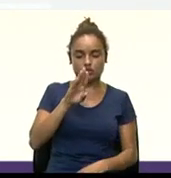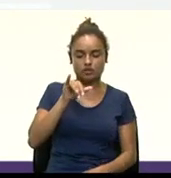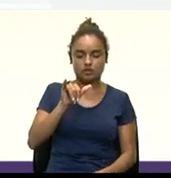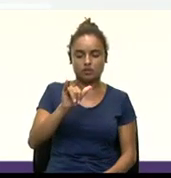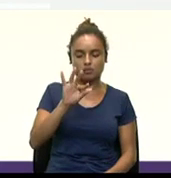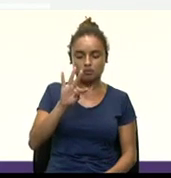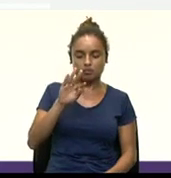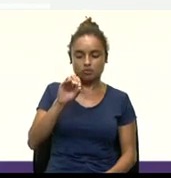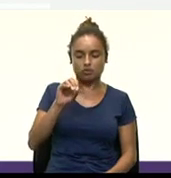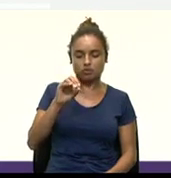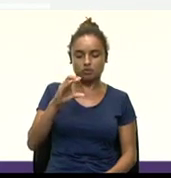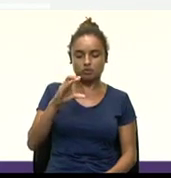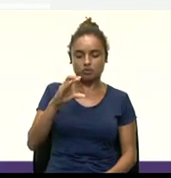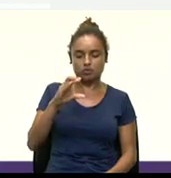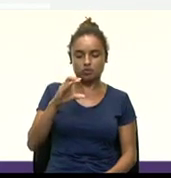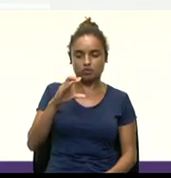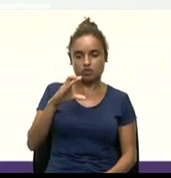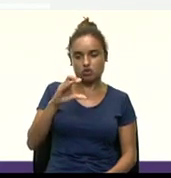como que funciona